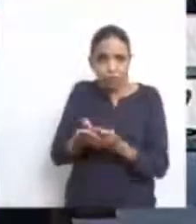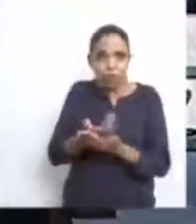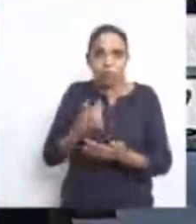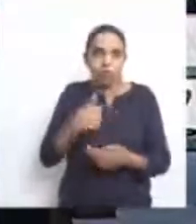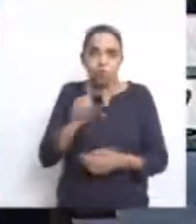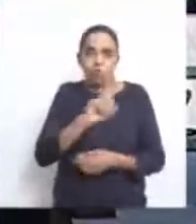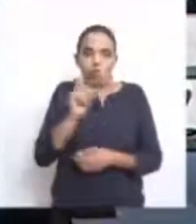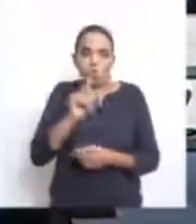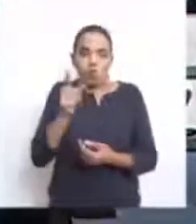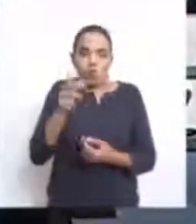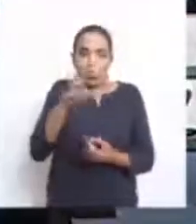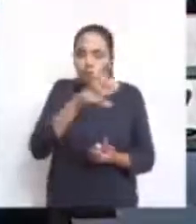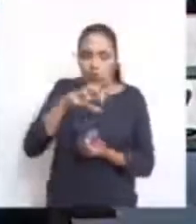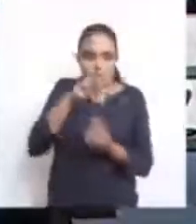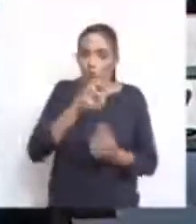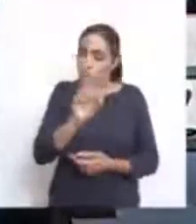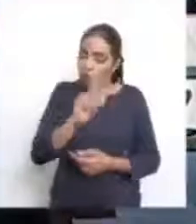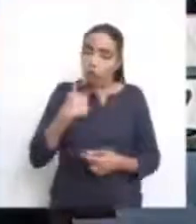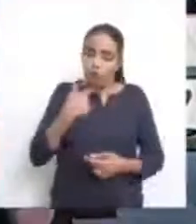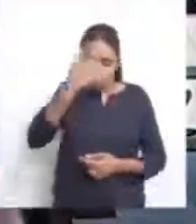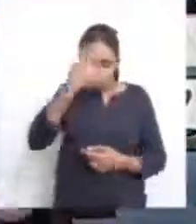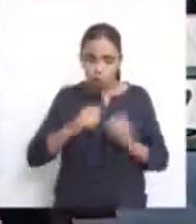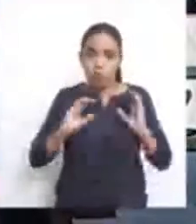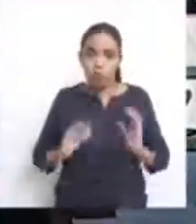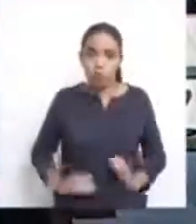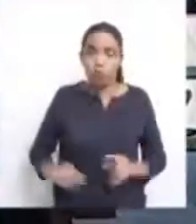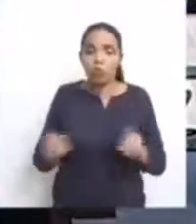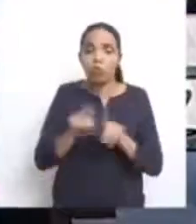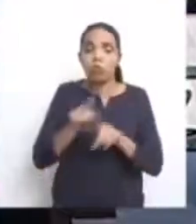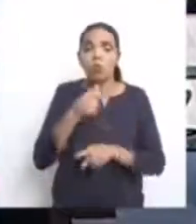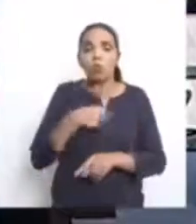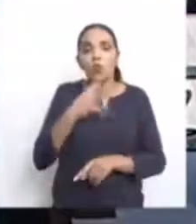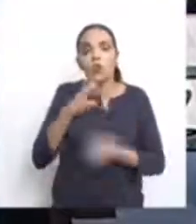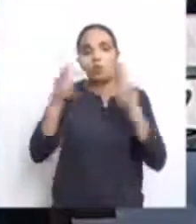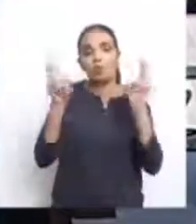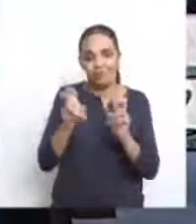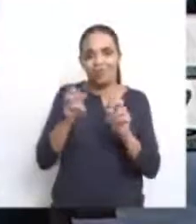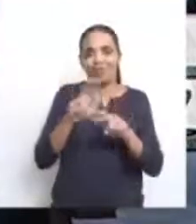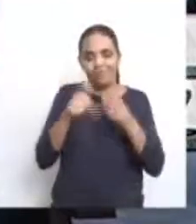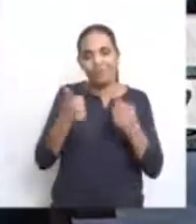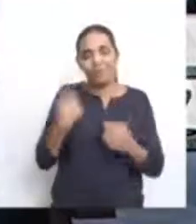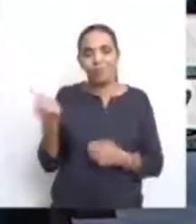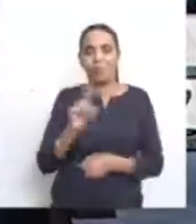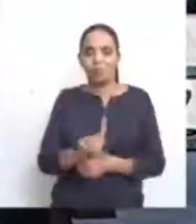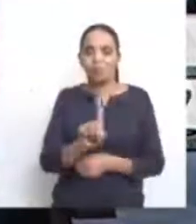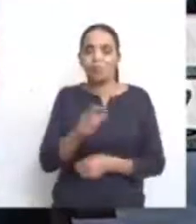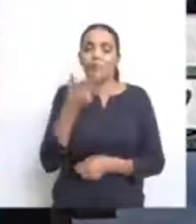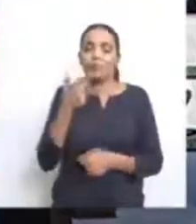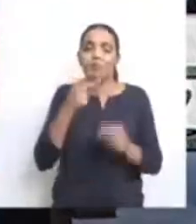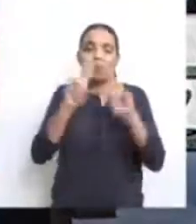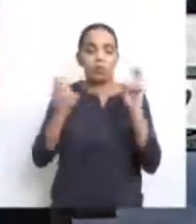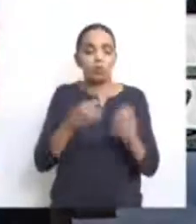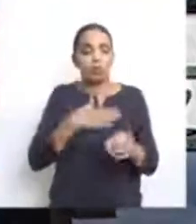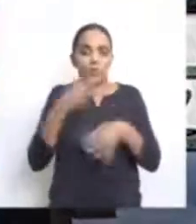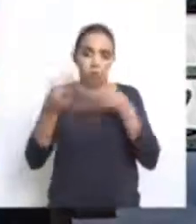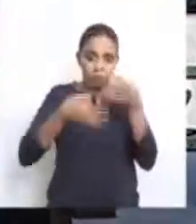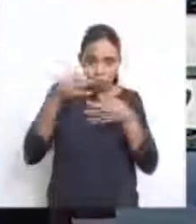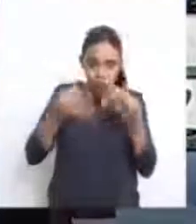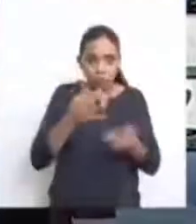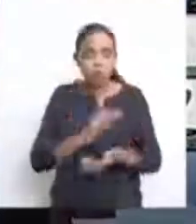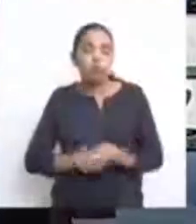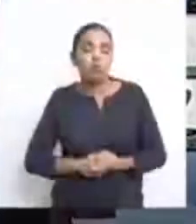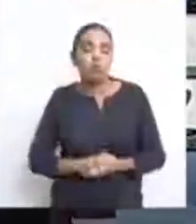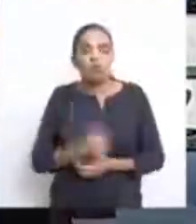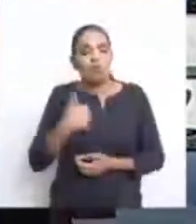participando pelo tribunal. Estou aqui como cidadão e como conhecedor da matéria. Por isso que eu estou trazendo aqui as minhas colaborações.